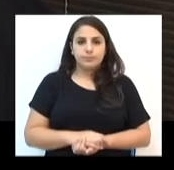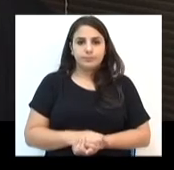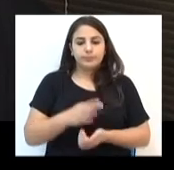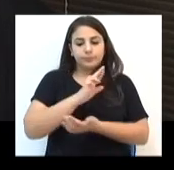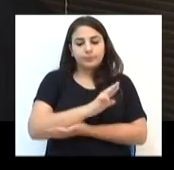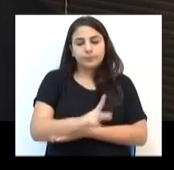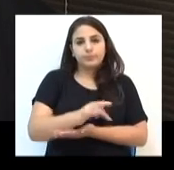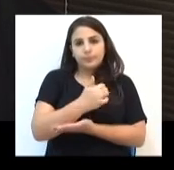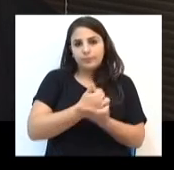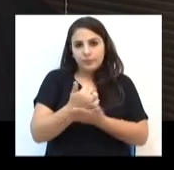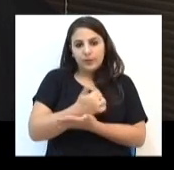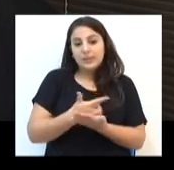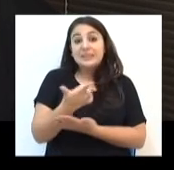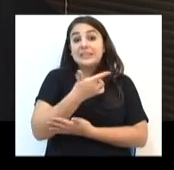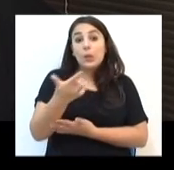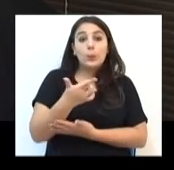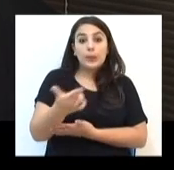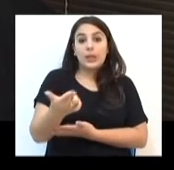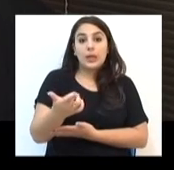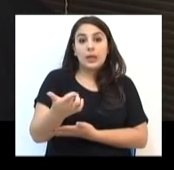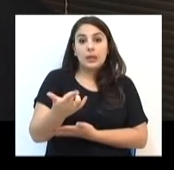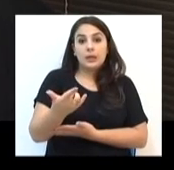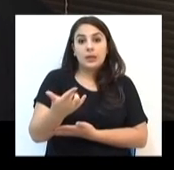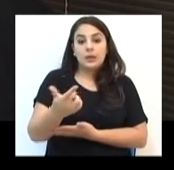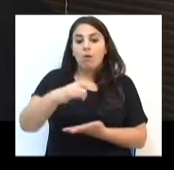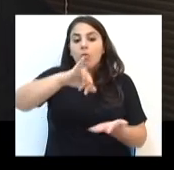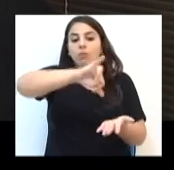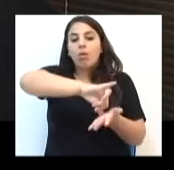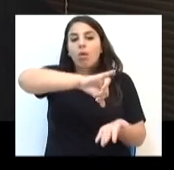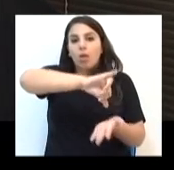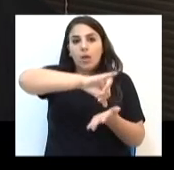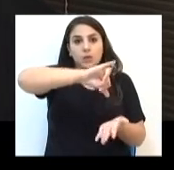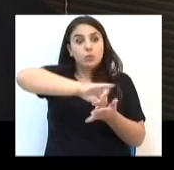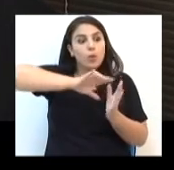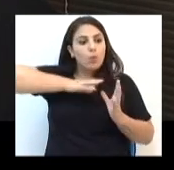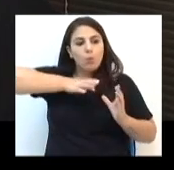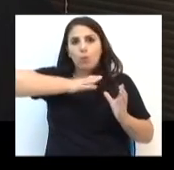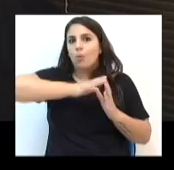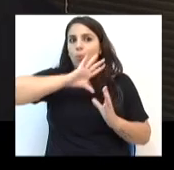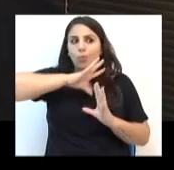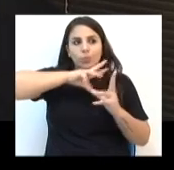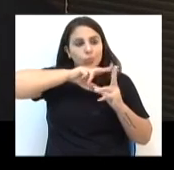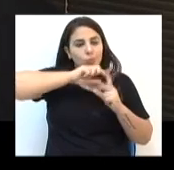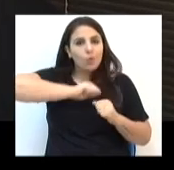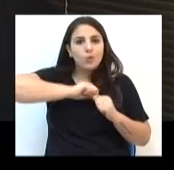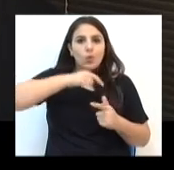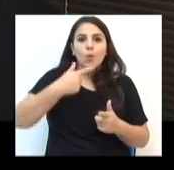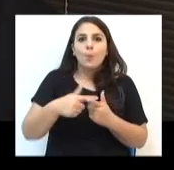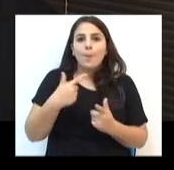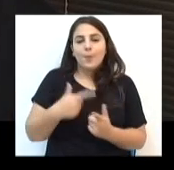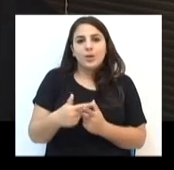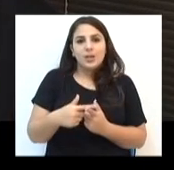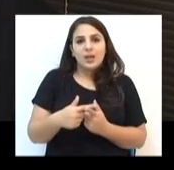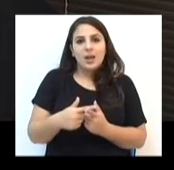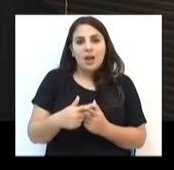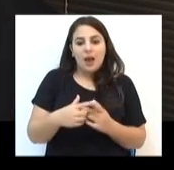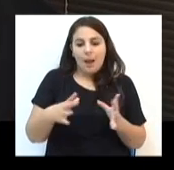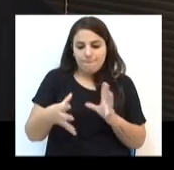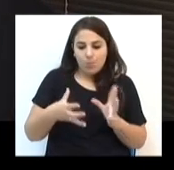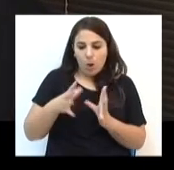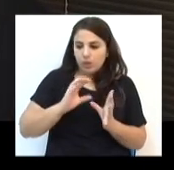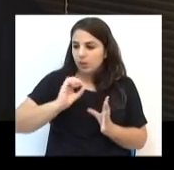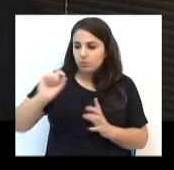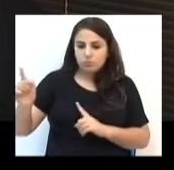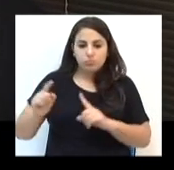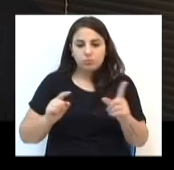A diferença básica é que não tem uma estrela do jogo. Você tem todo o time, porque a bola tem que andar. Existem algumas